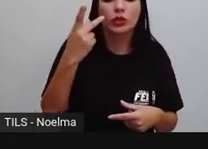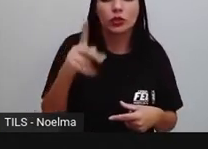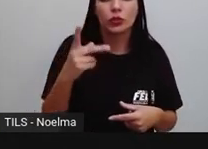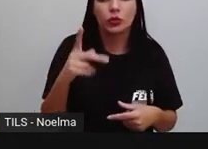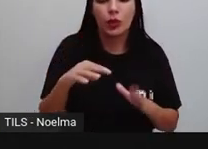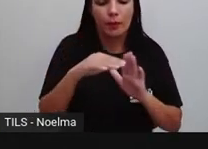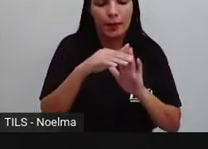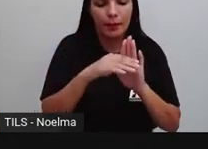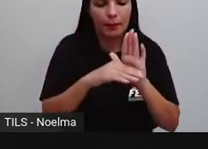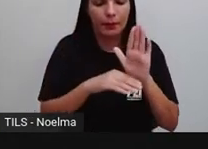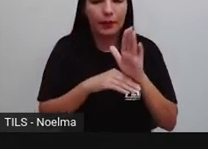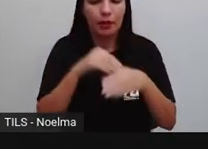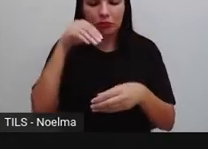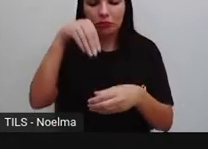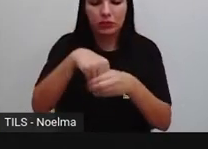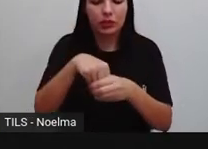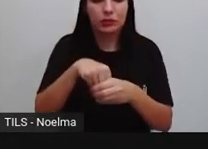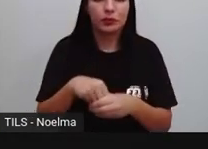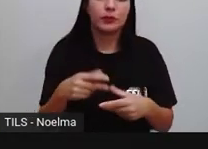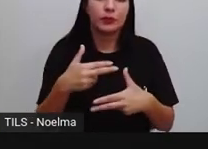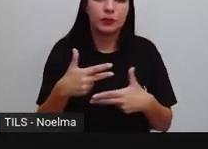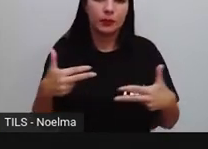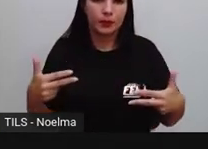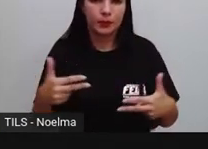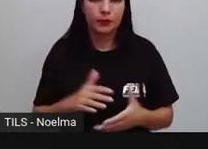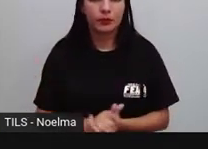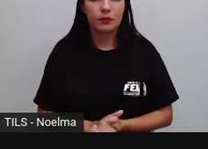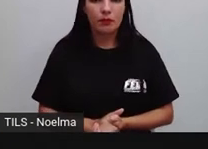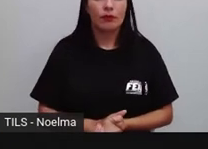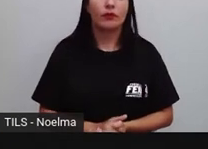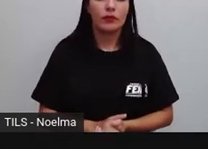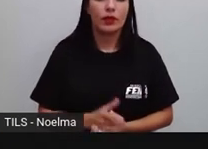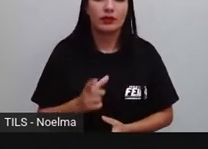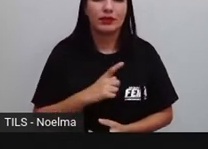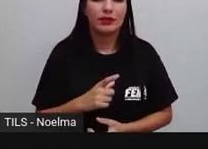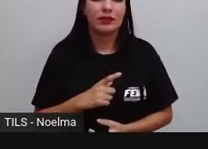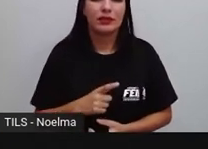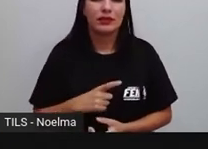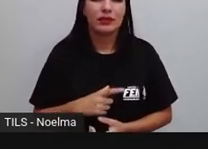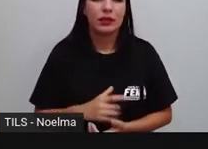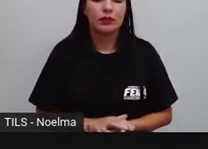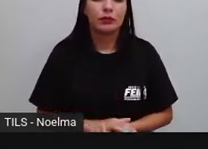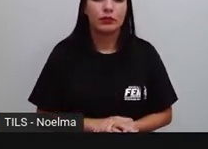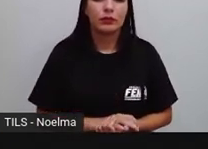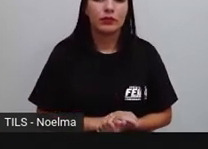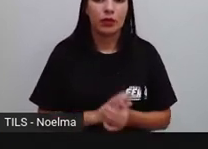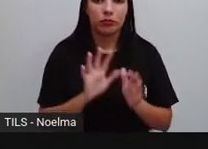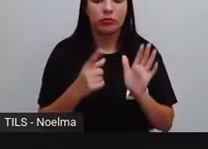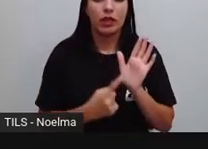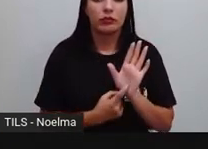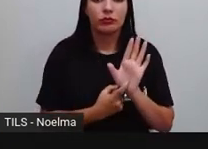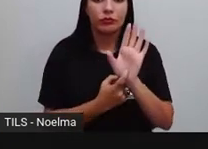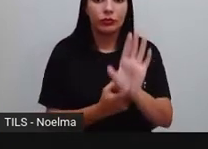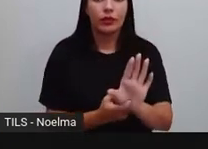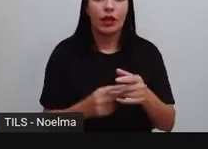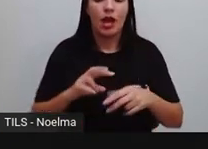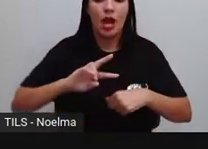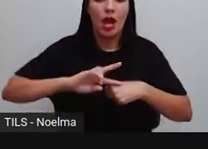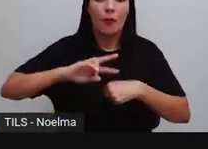a sua composição. Aí nós temos, olha, indicam aumentar,